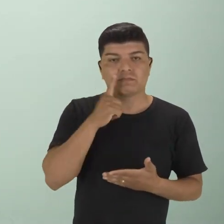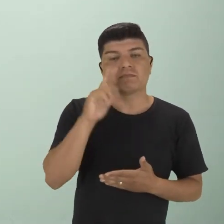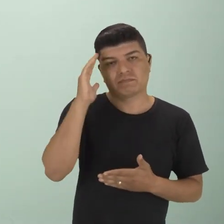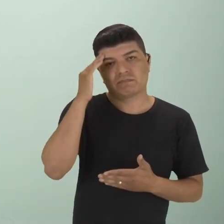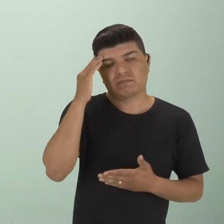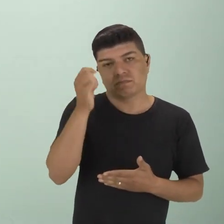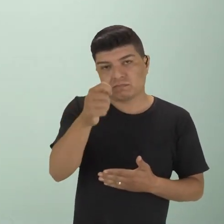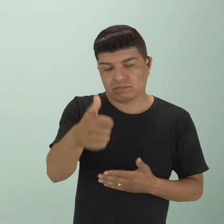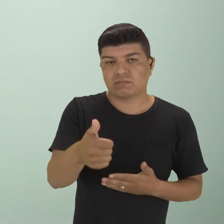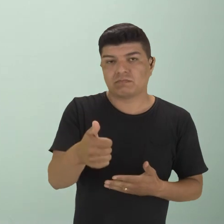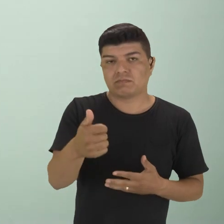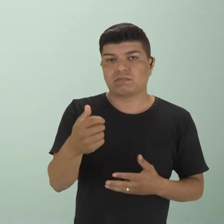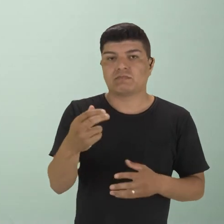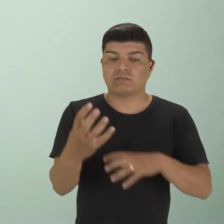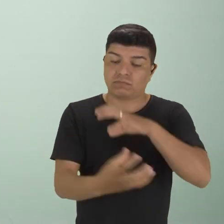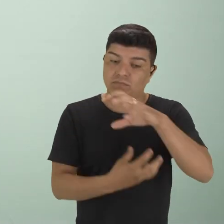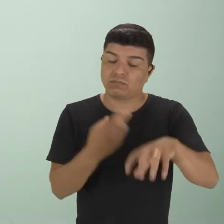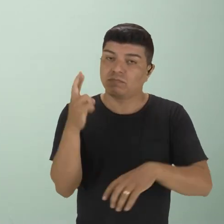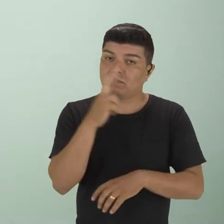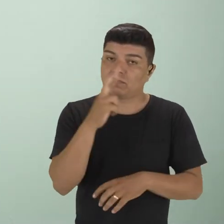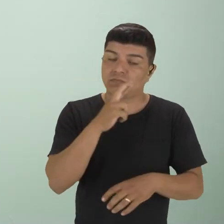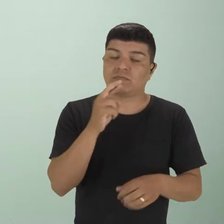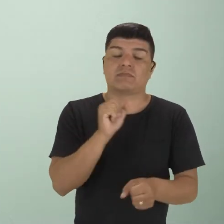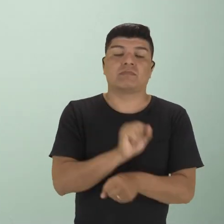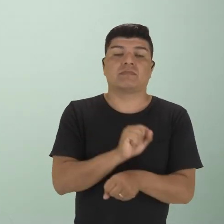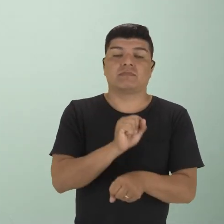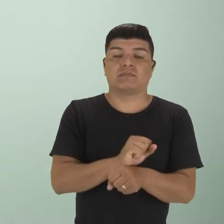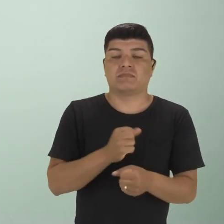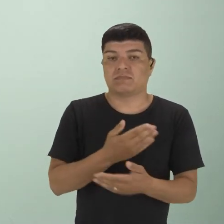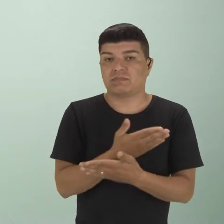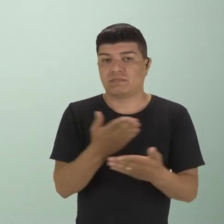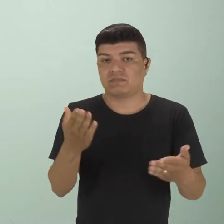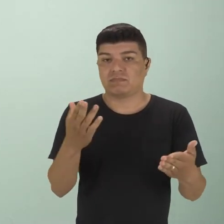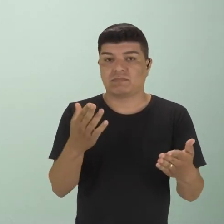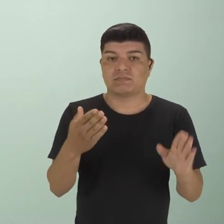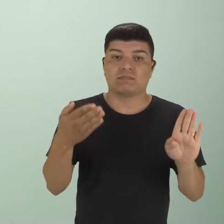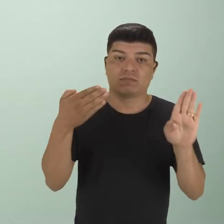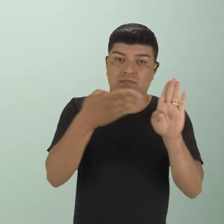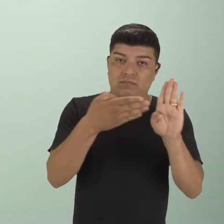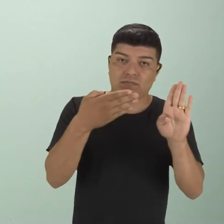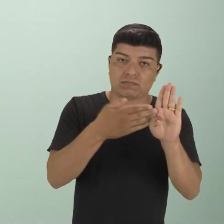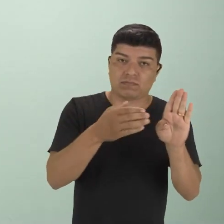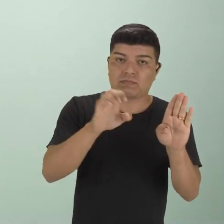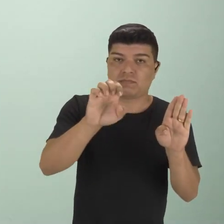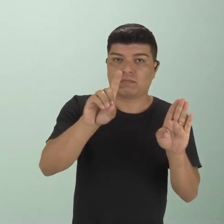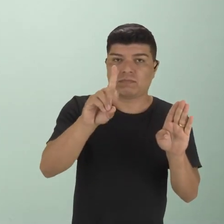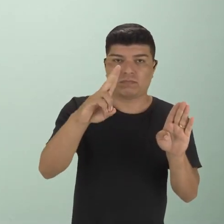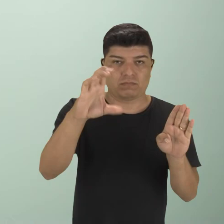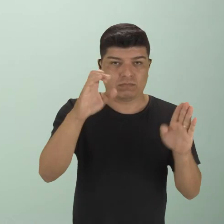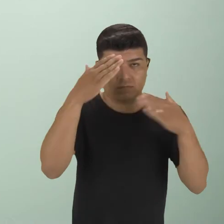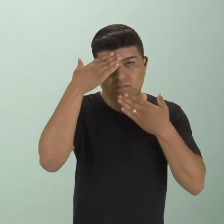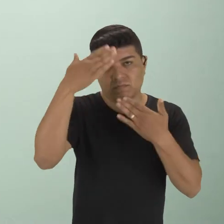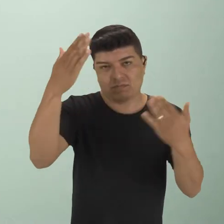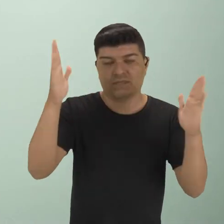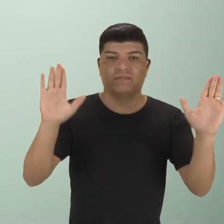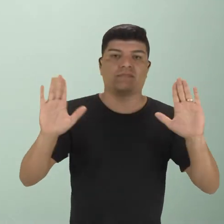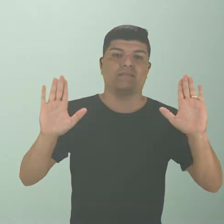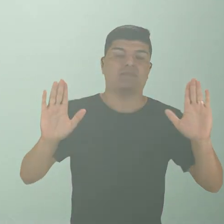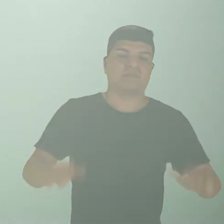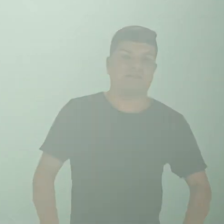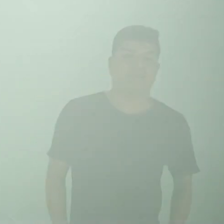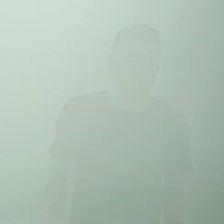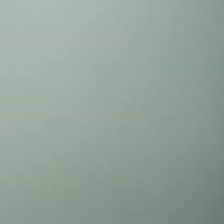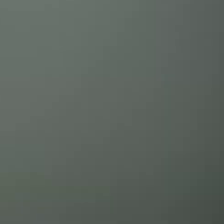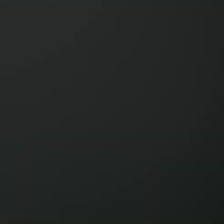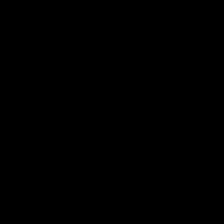para a gente entender um pouco sobre a Revolução Russa. Espero que estejam aí acessando a plataforma Eduque. Muito obrigado por tudo. Até